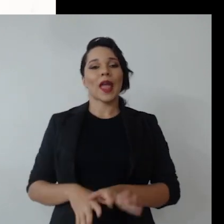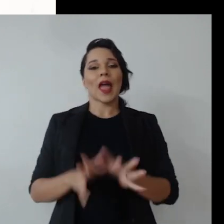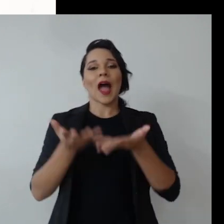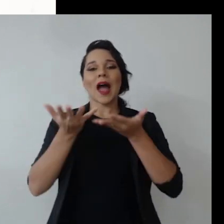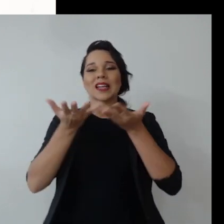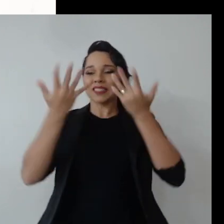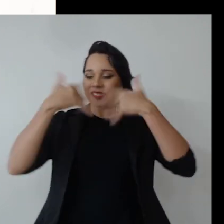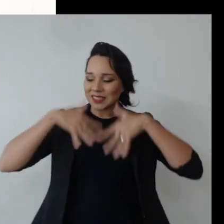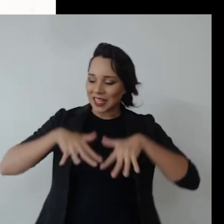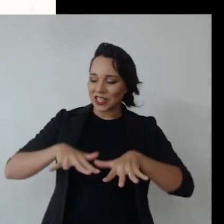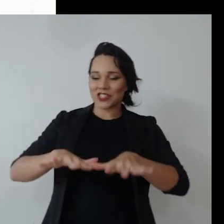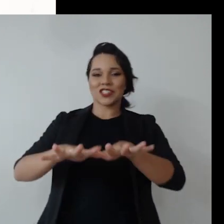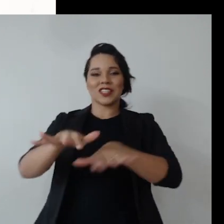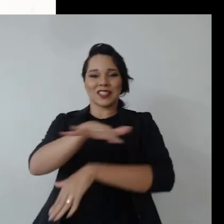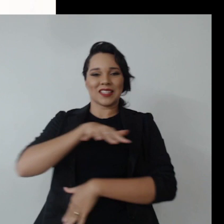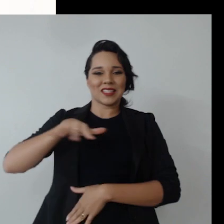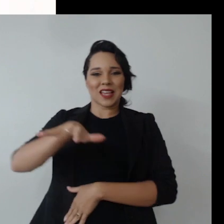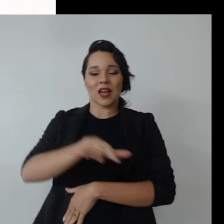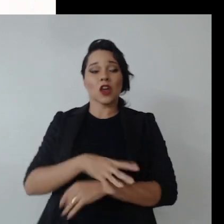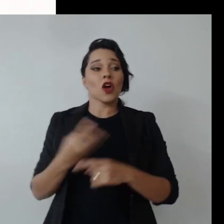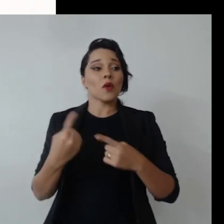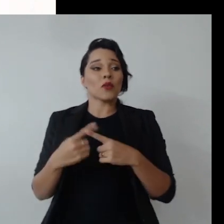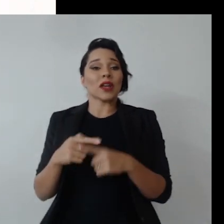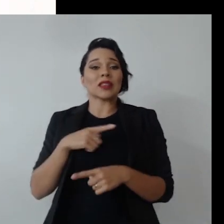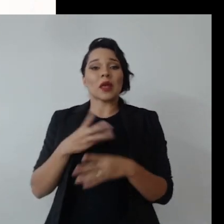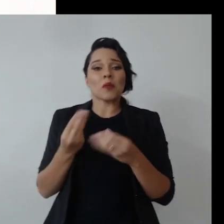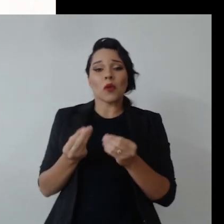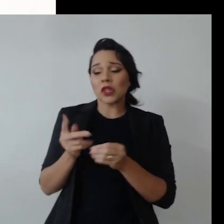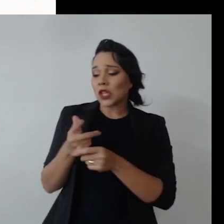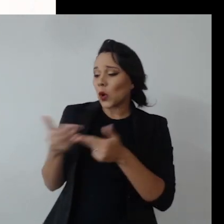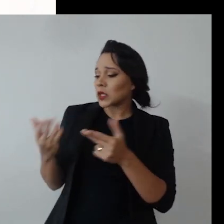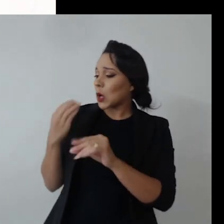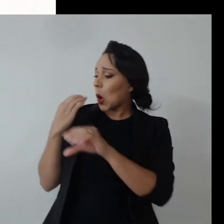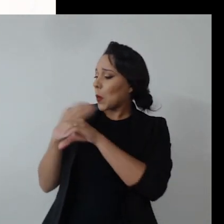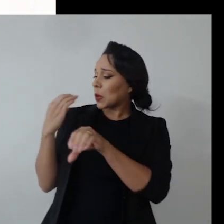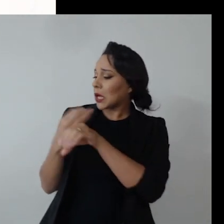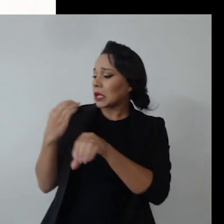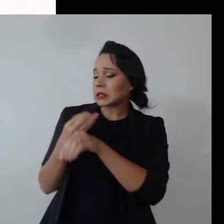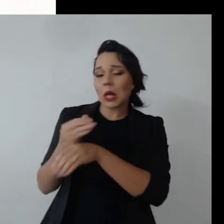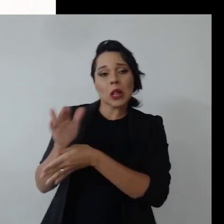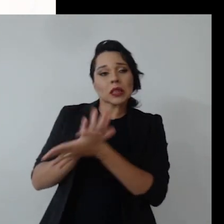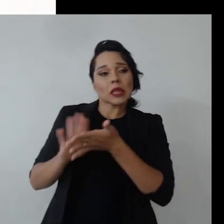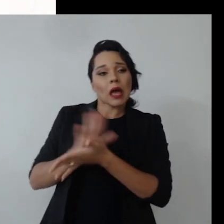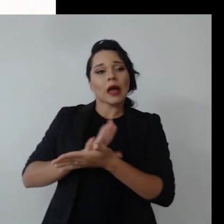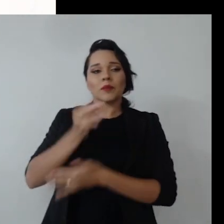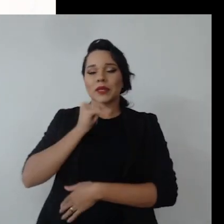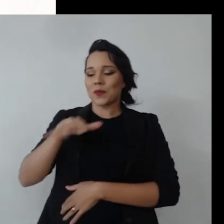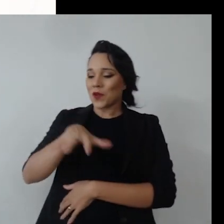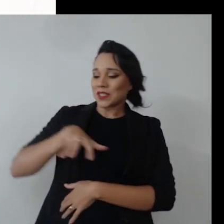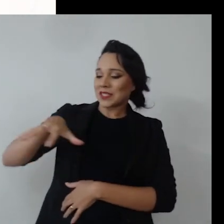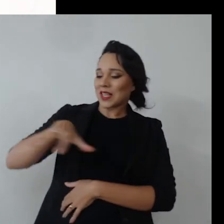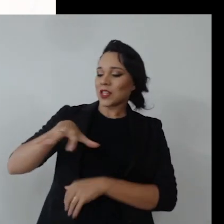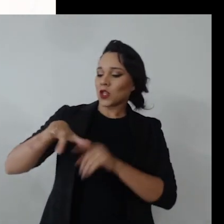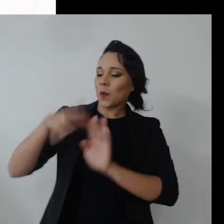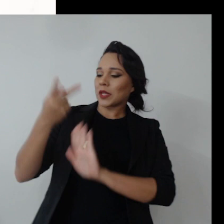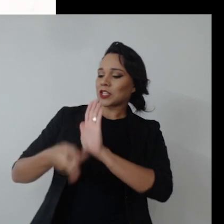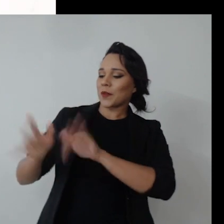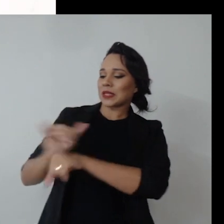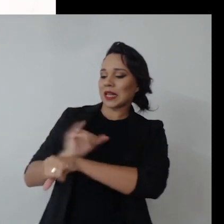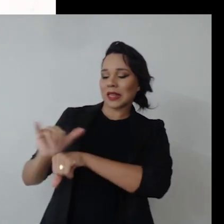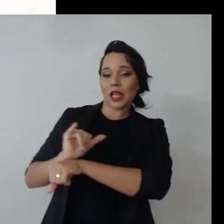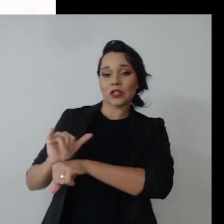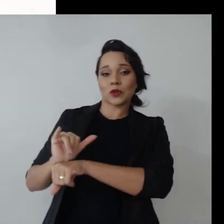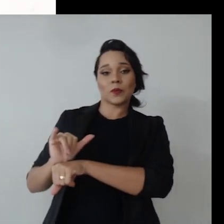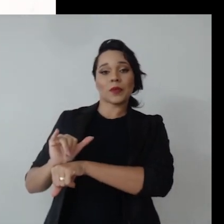A sinergia nesses setores, né? Porque a gente tem muito de caixinha que não se comunica, né? Nas organizações. Então, está lá o setor que faz planejamento